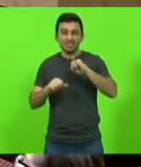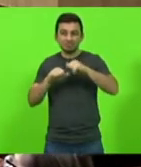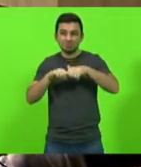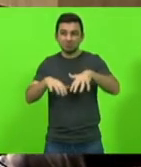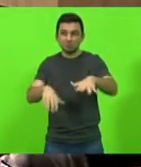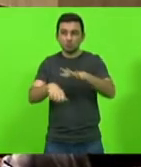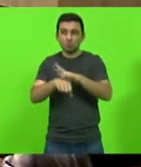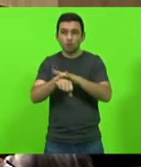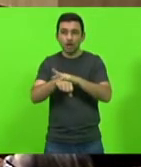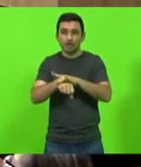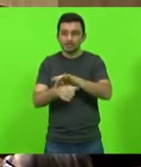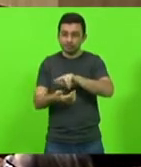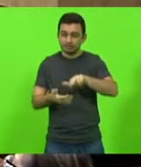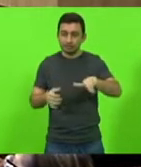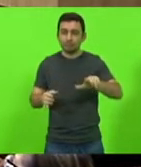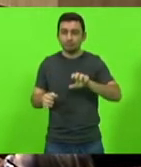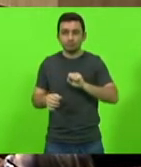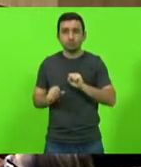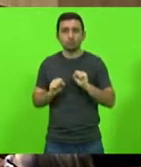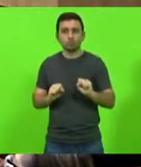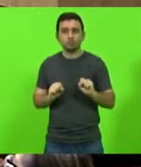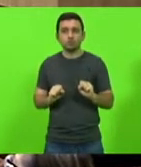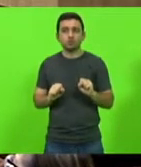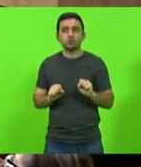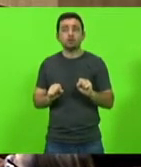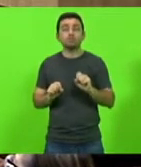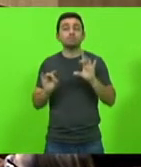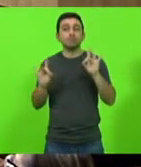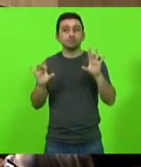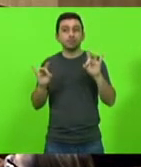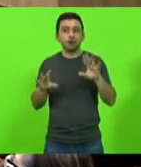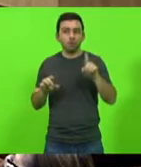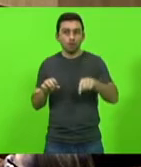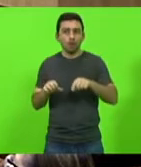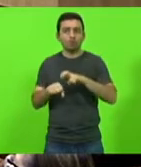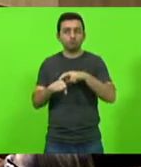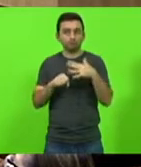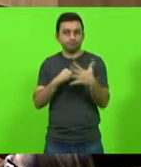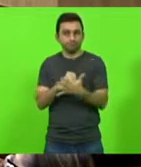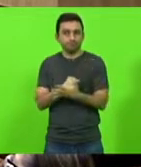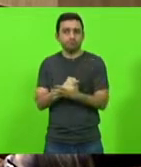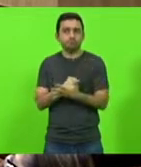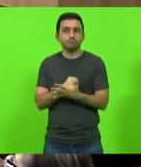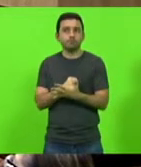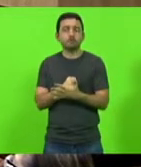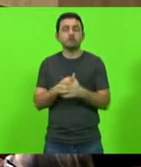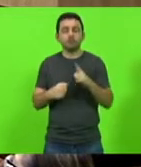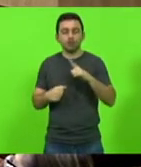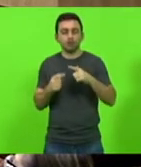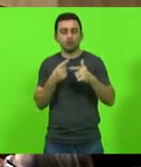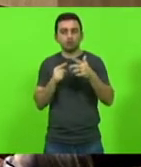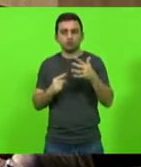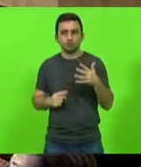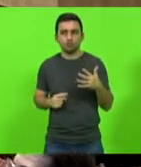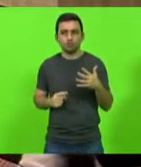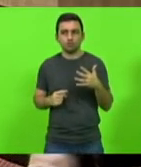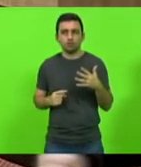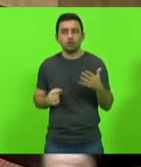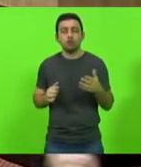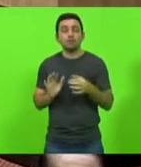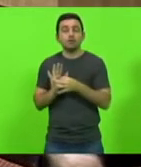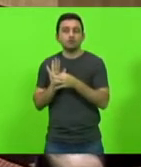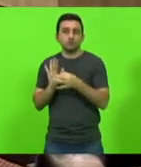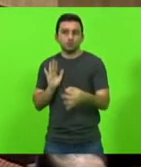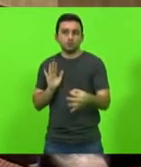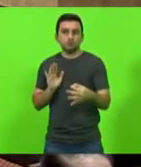por doenças infectocontagiosas em especial a pandemia da covid-19 e adota outras providências parecer da comissão